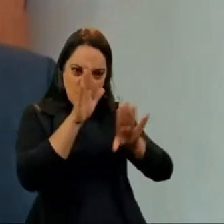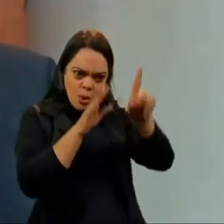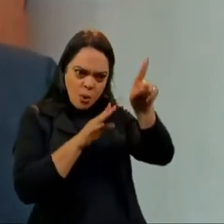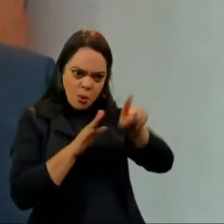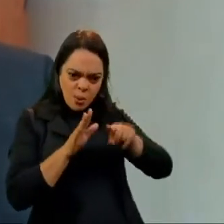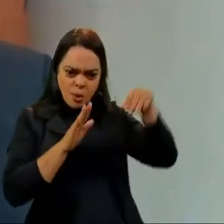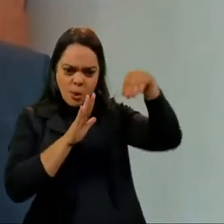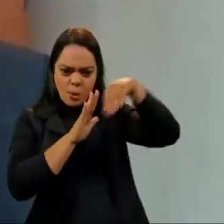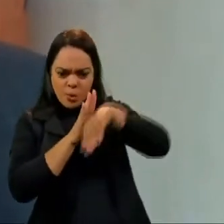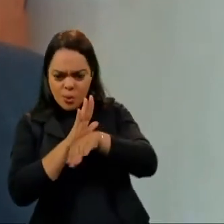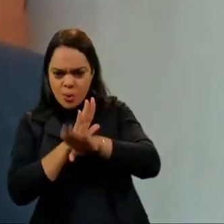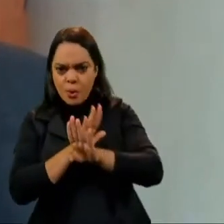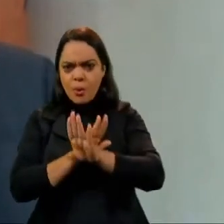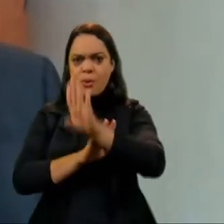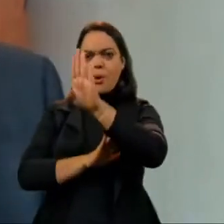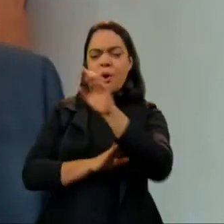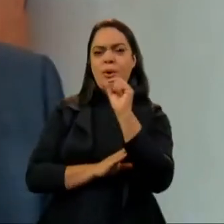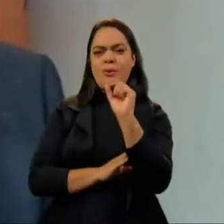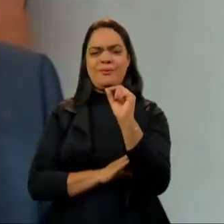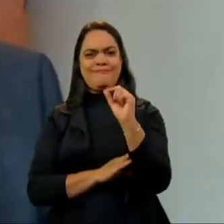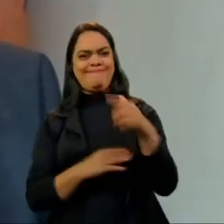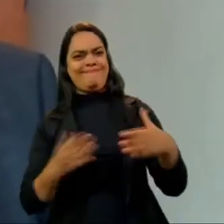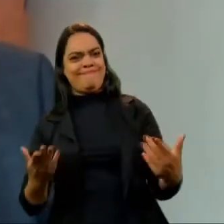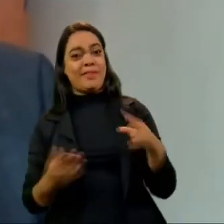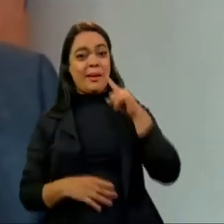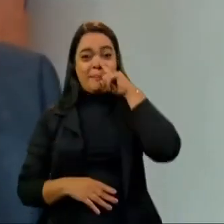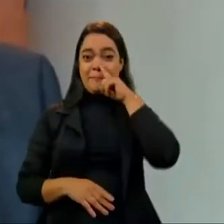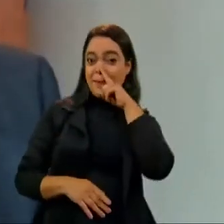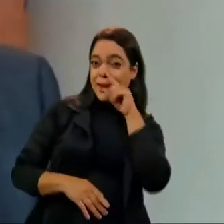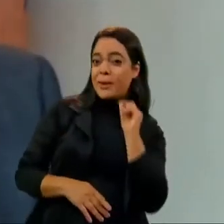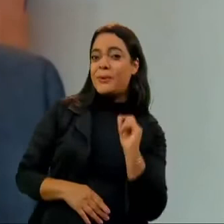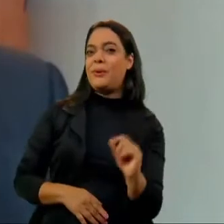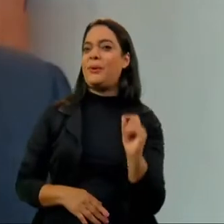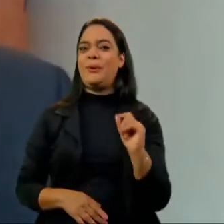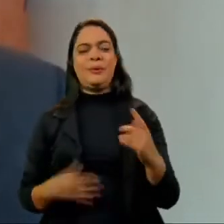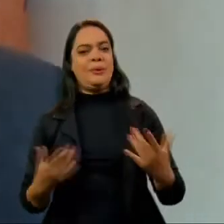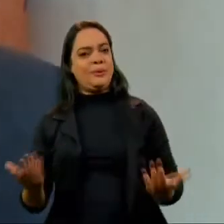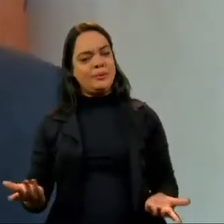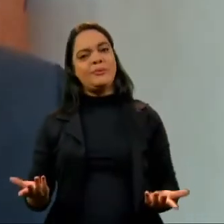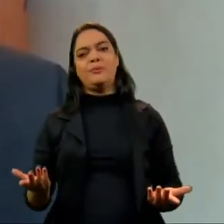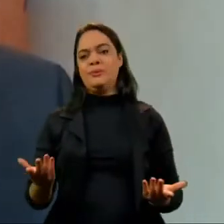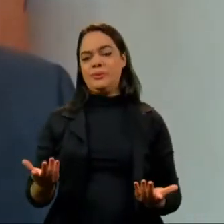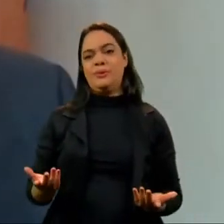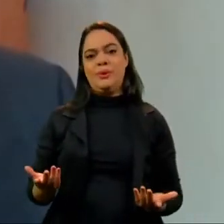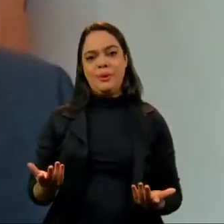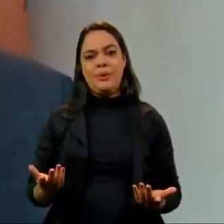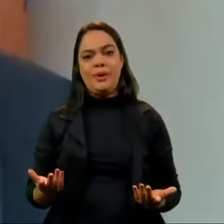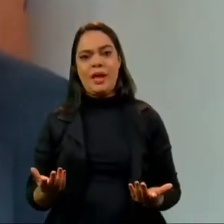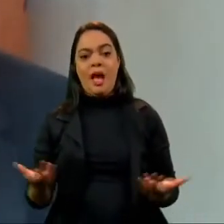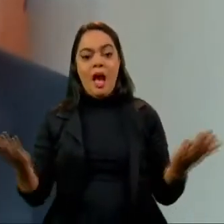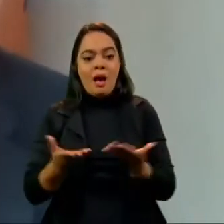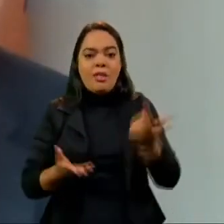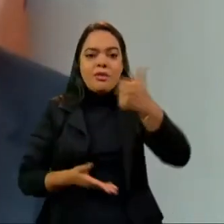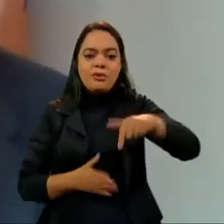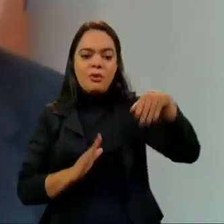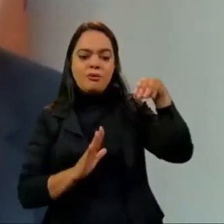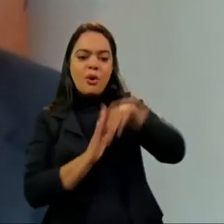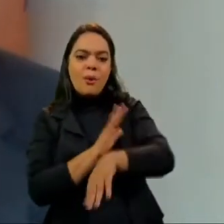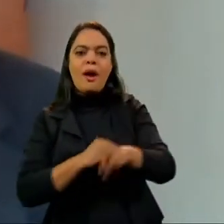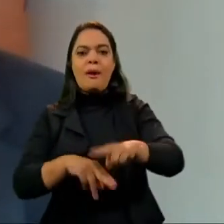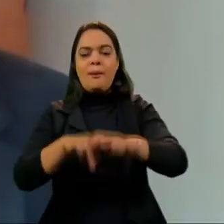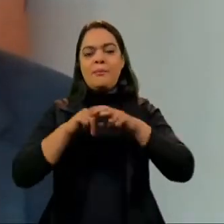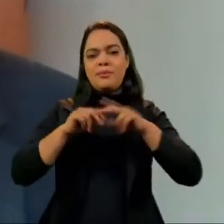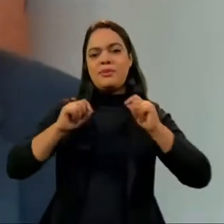um risco de se tornar uma recuperação em W, ou seja, ele tem uma outra queda em função da